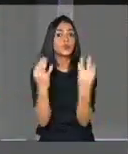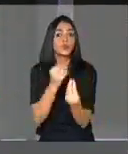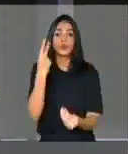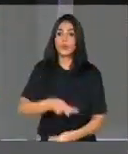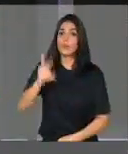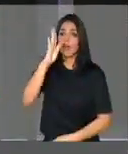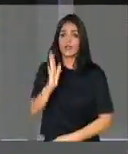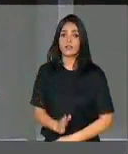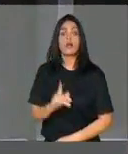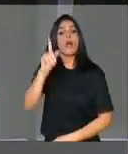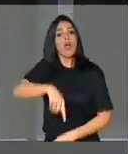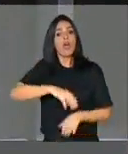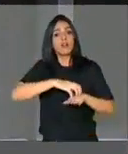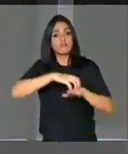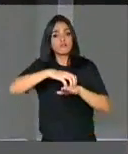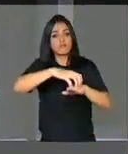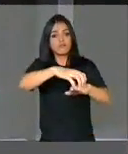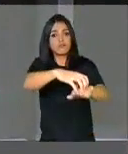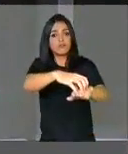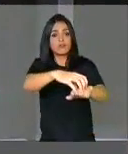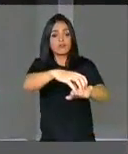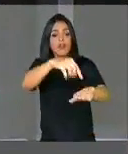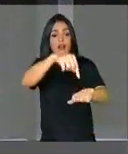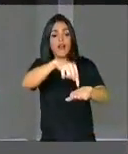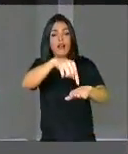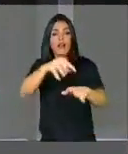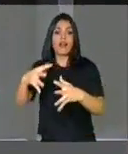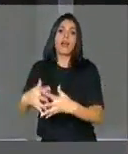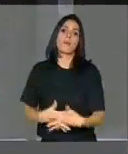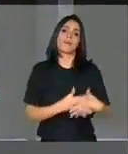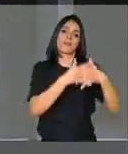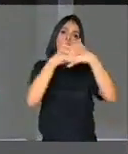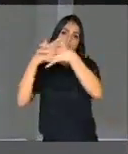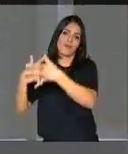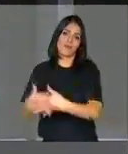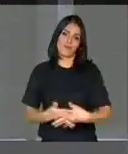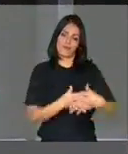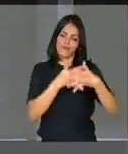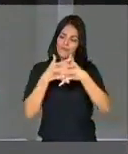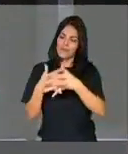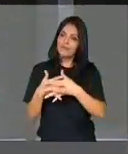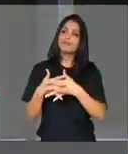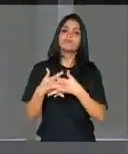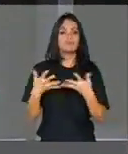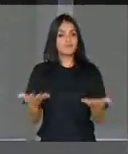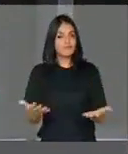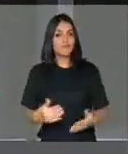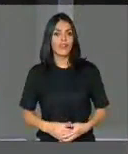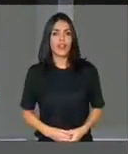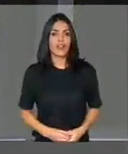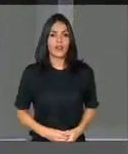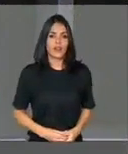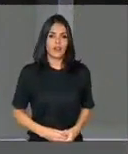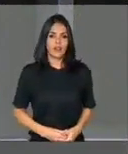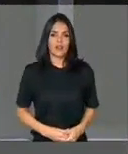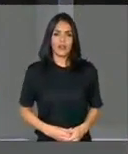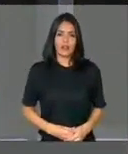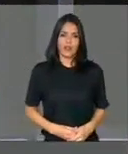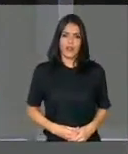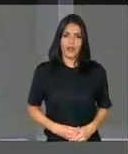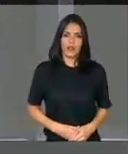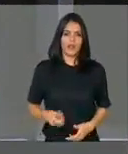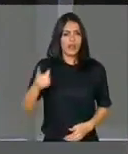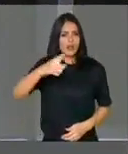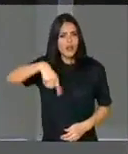Brasil, a economia nacional está sustentada nas rodas de caminhão. E